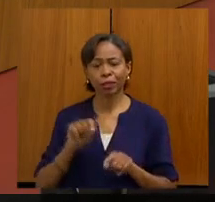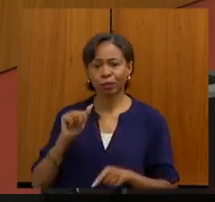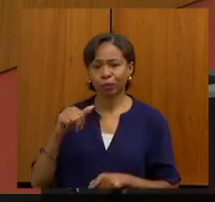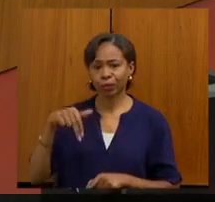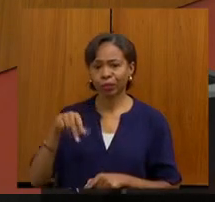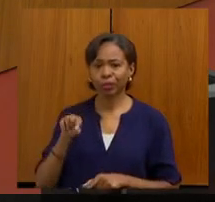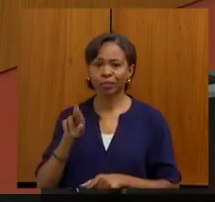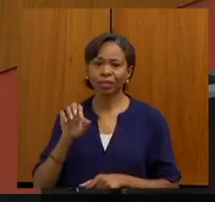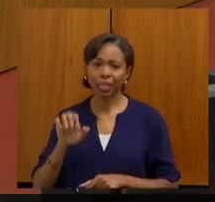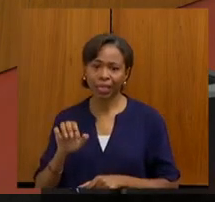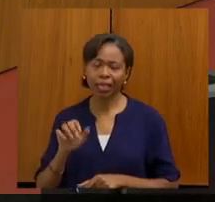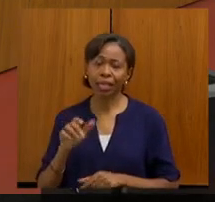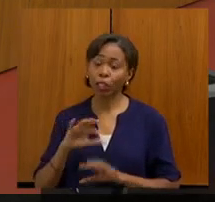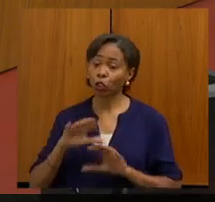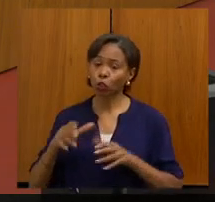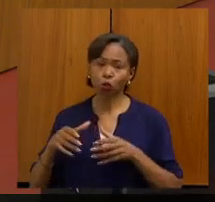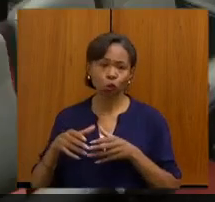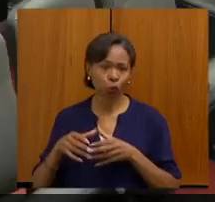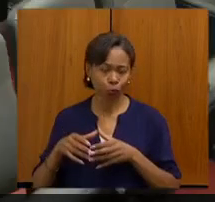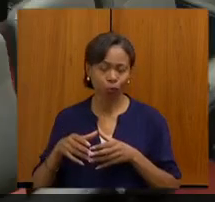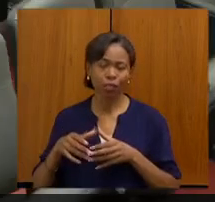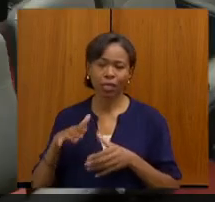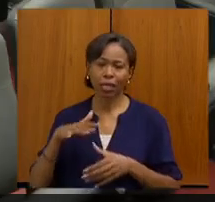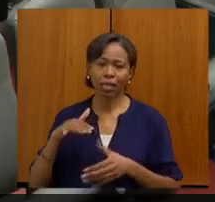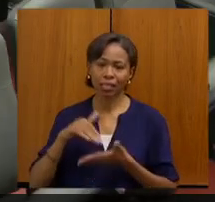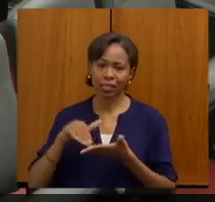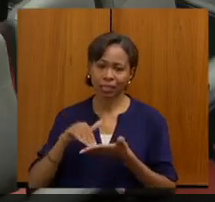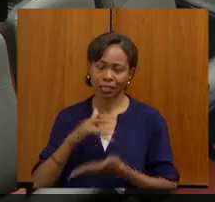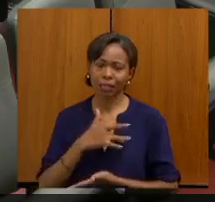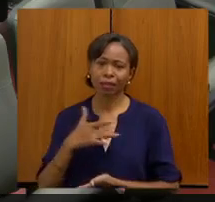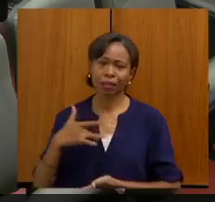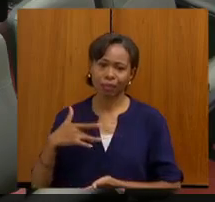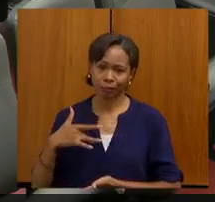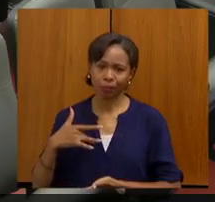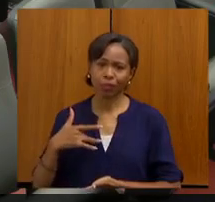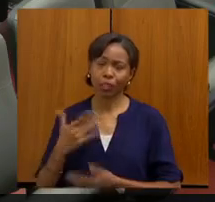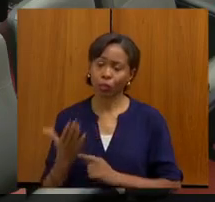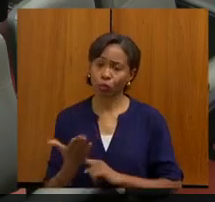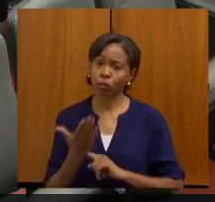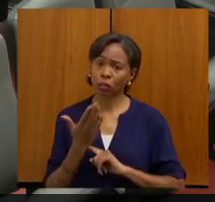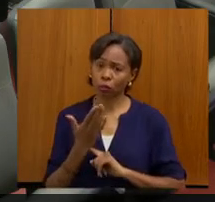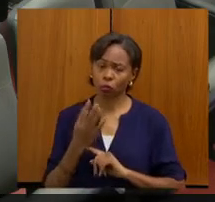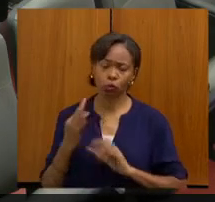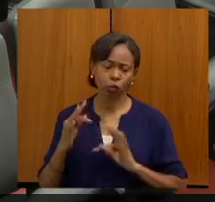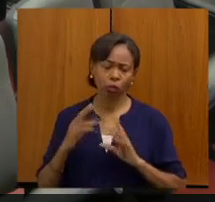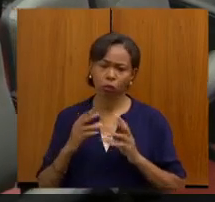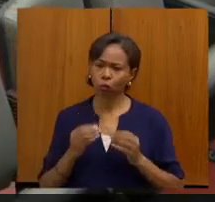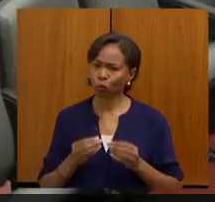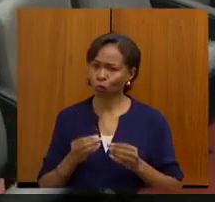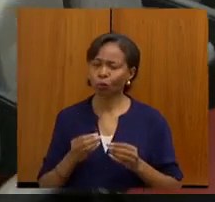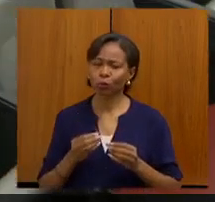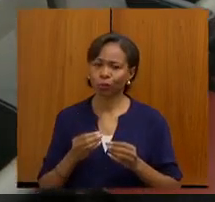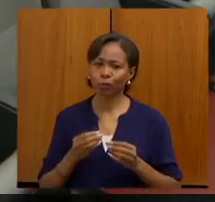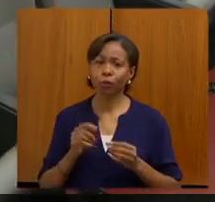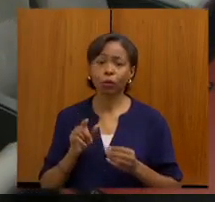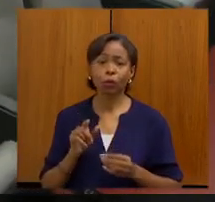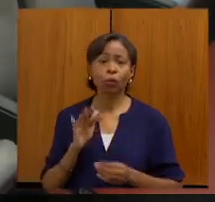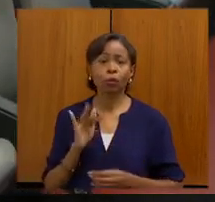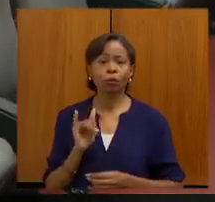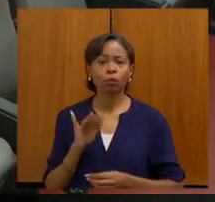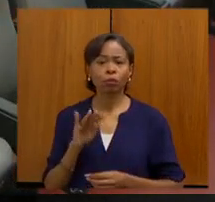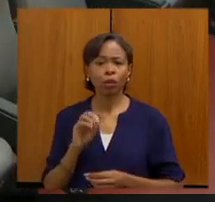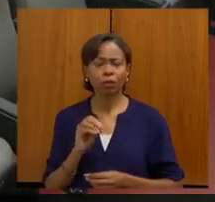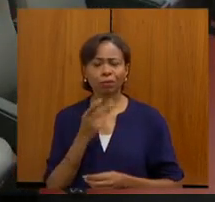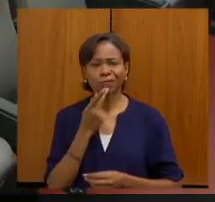toda a equipe da Secretaria de Saúde que tem procurado nos atender em todos os setores. O Fábio citou até aqui algumas